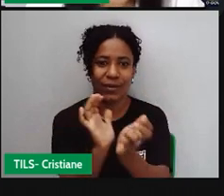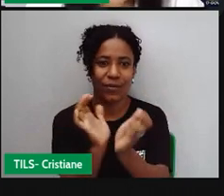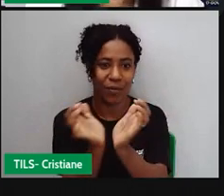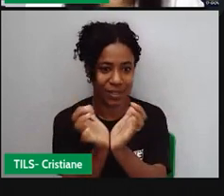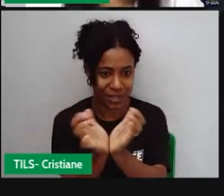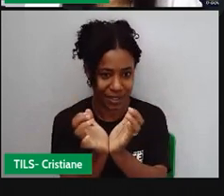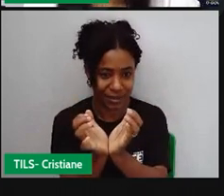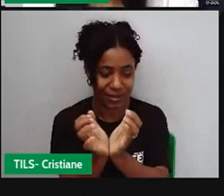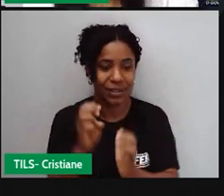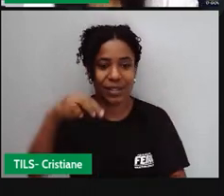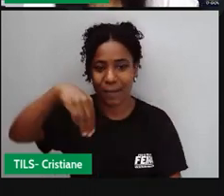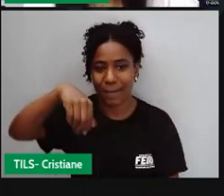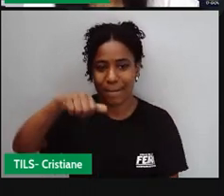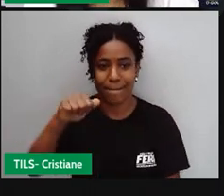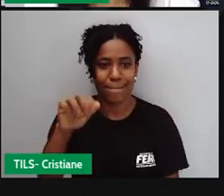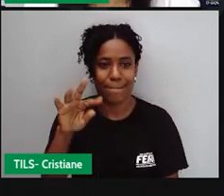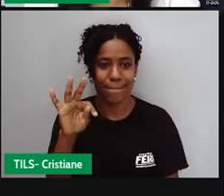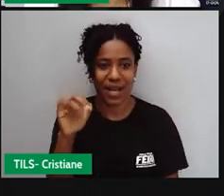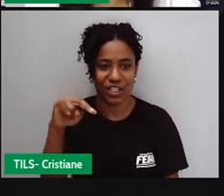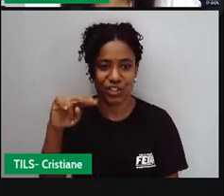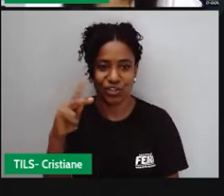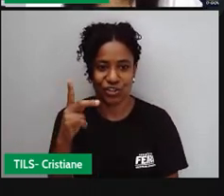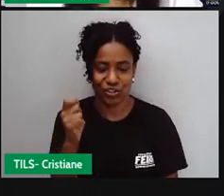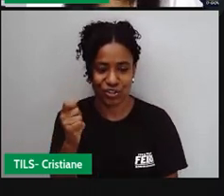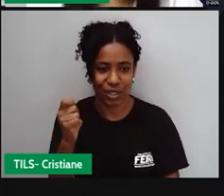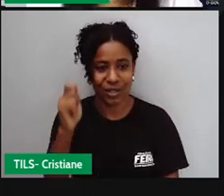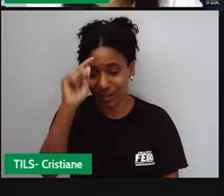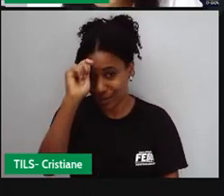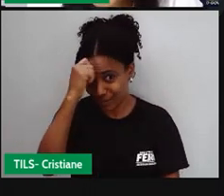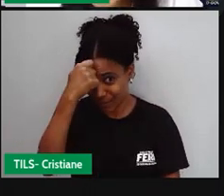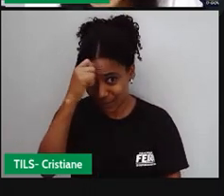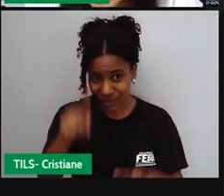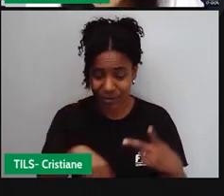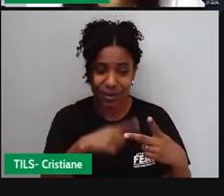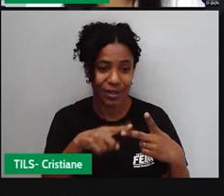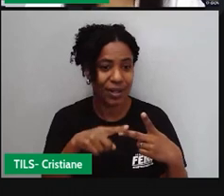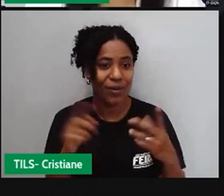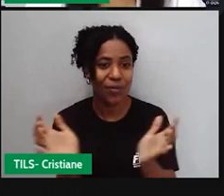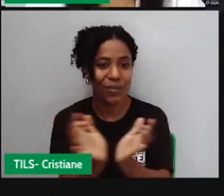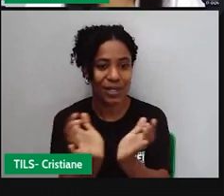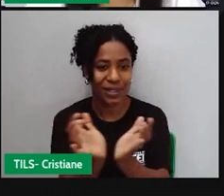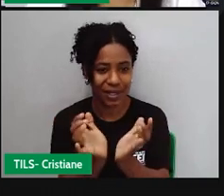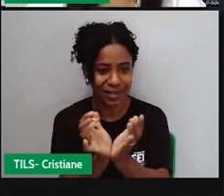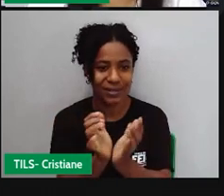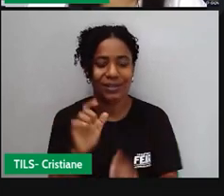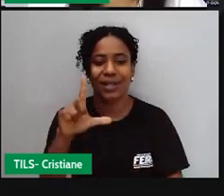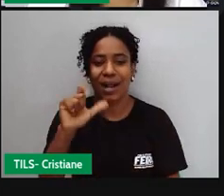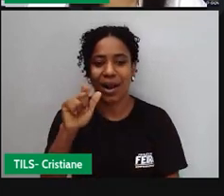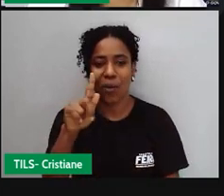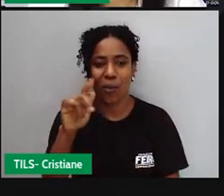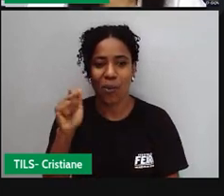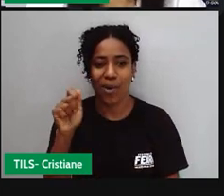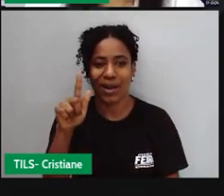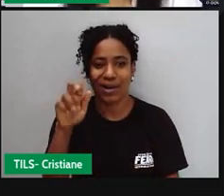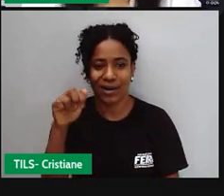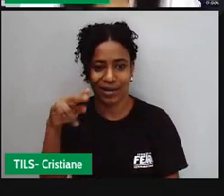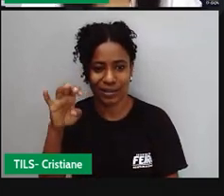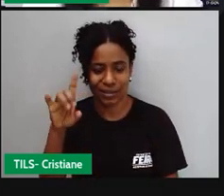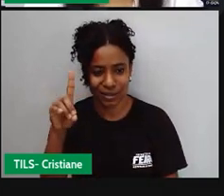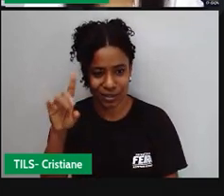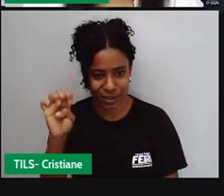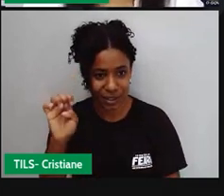Matinha dos Pretos, a comunidade da Lagoa Grande e também a comunidade do Candial 2.